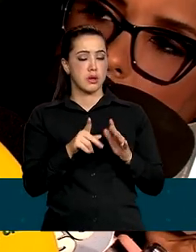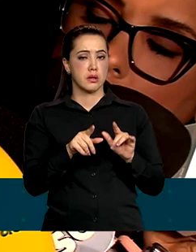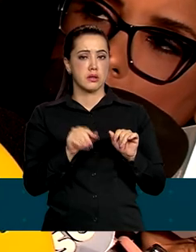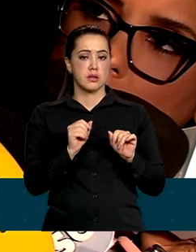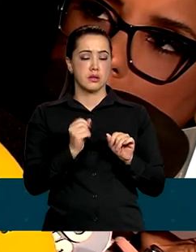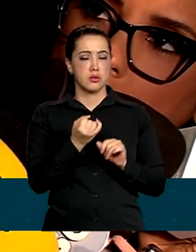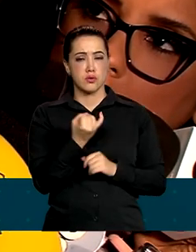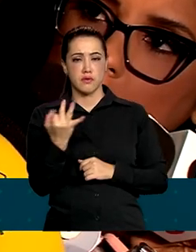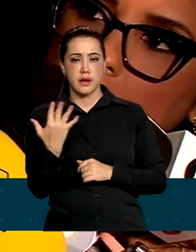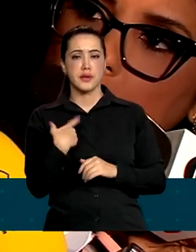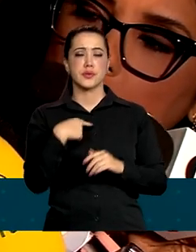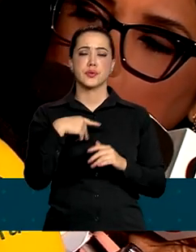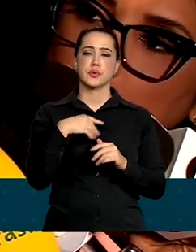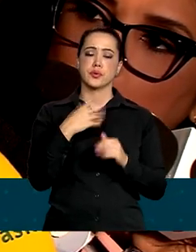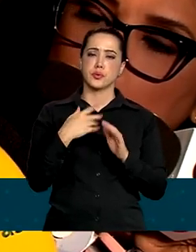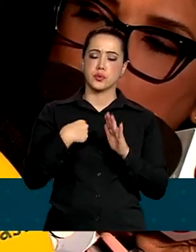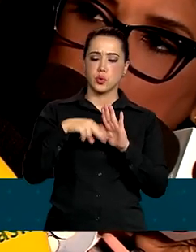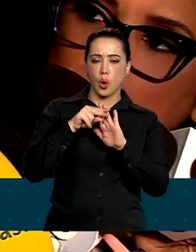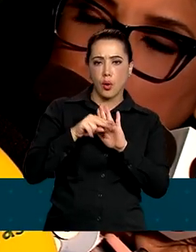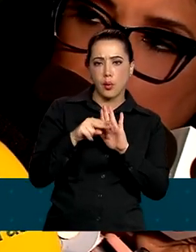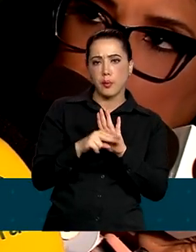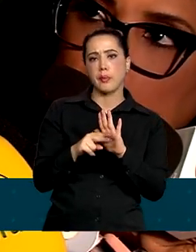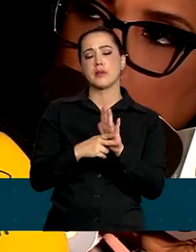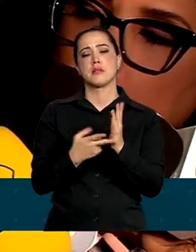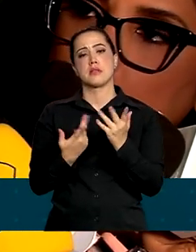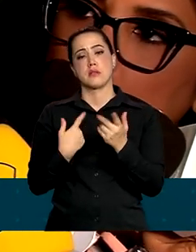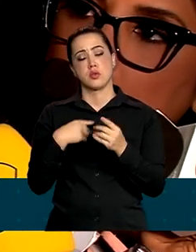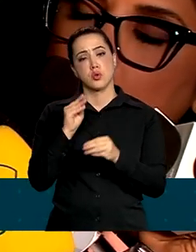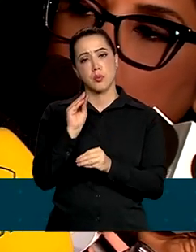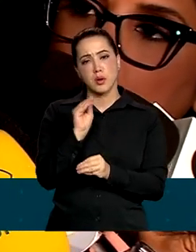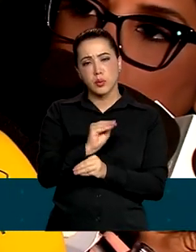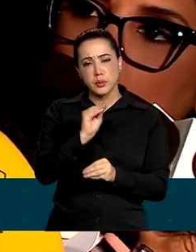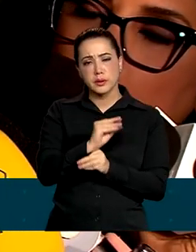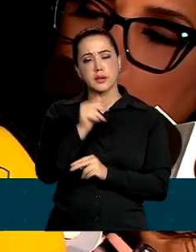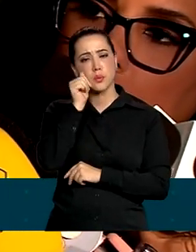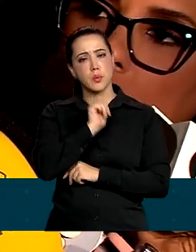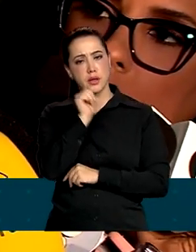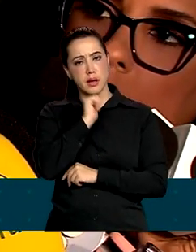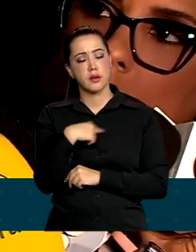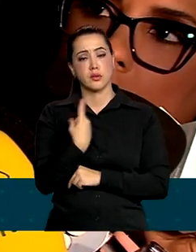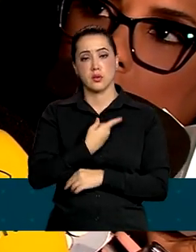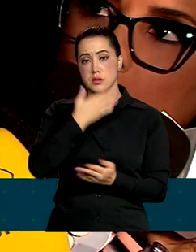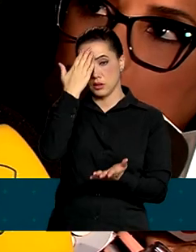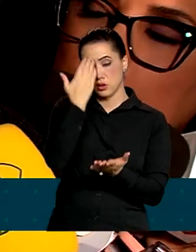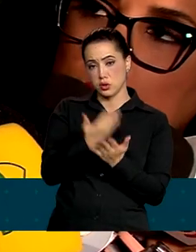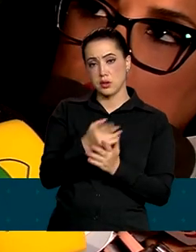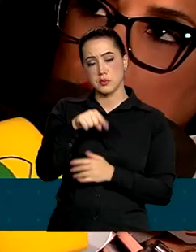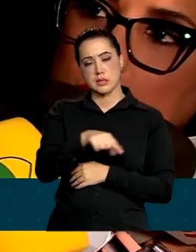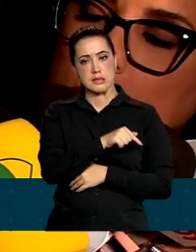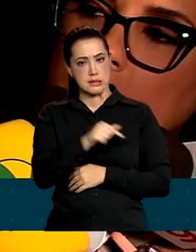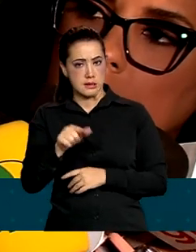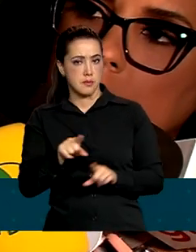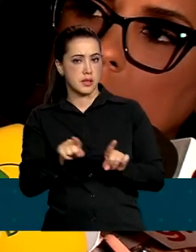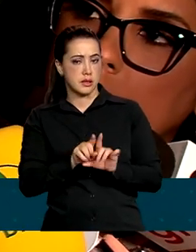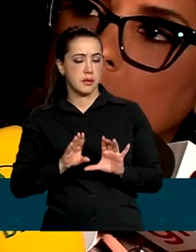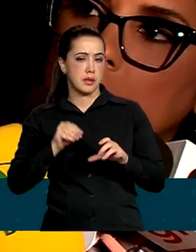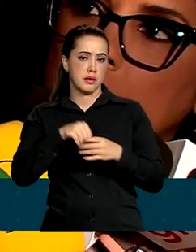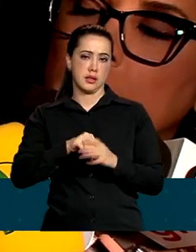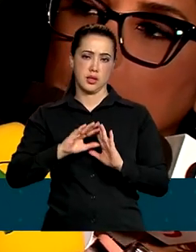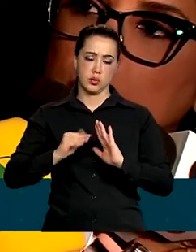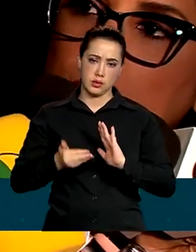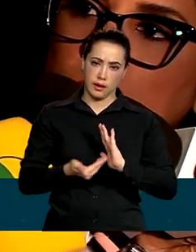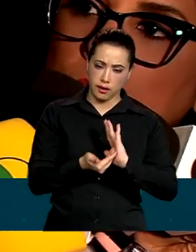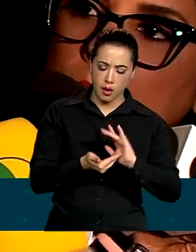Semana das Mulheres, todos aqueles prioritários do governo. Acreditamos que nós vamos ter também, nesta semana, na Câmara dos Deputados, um